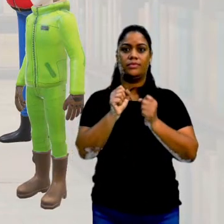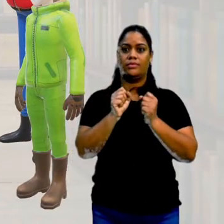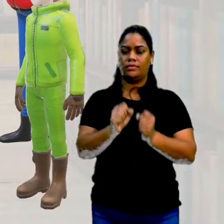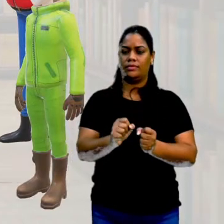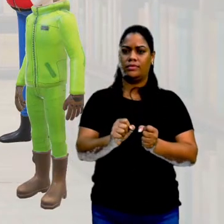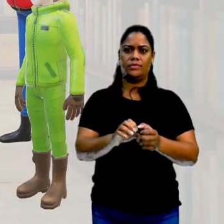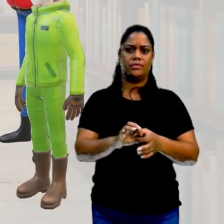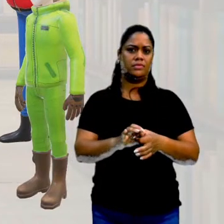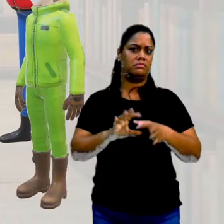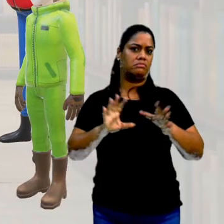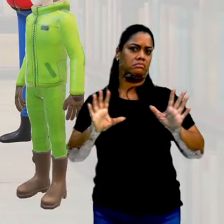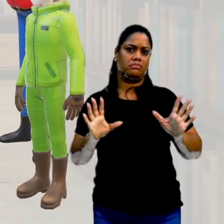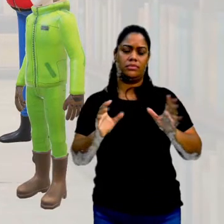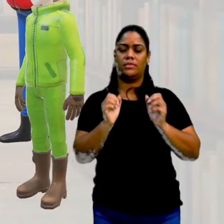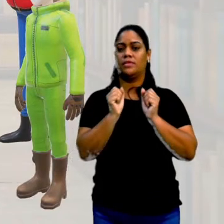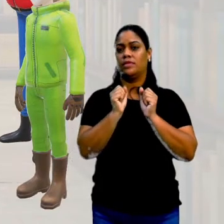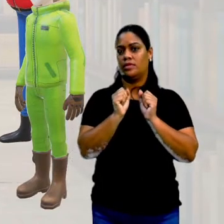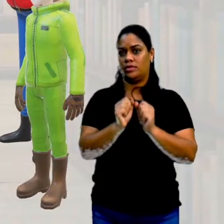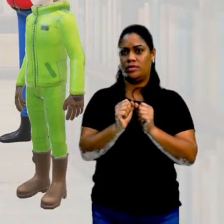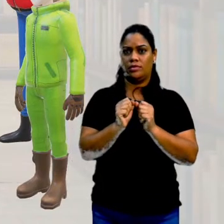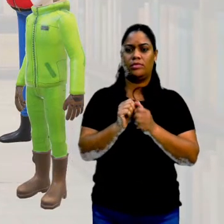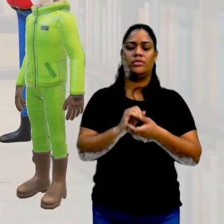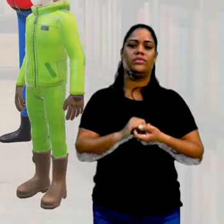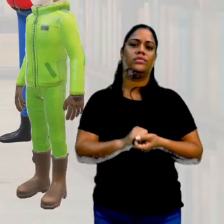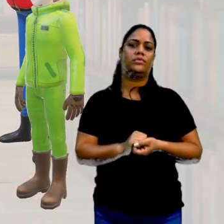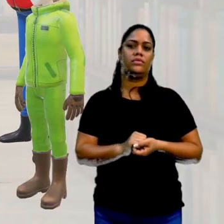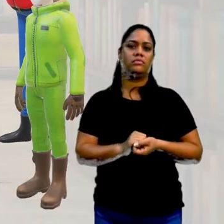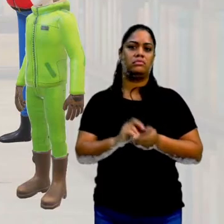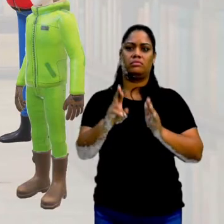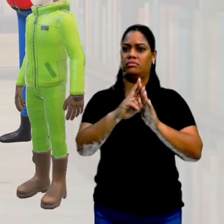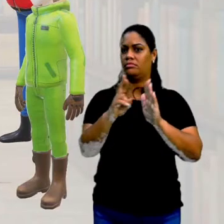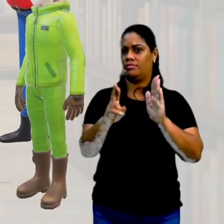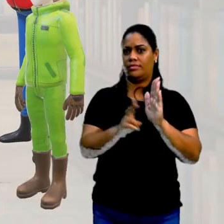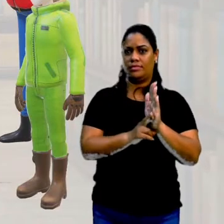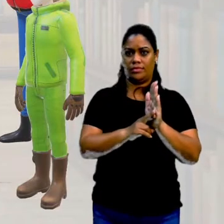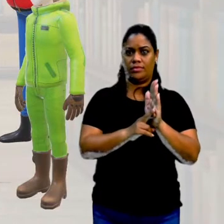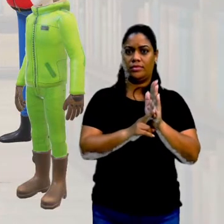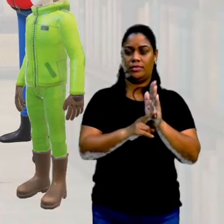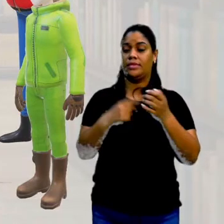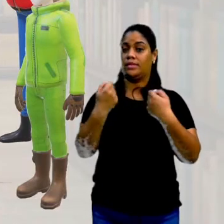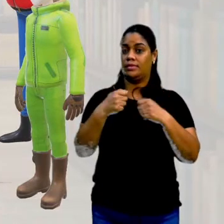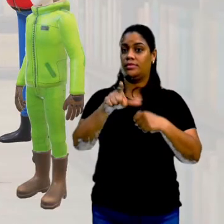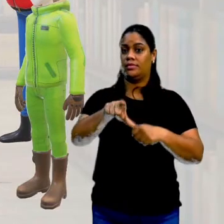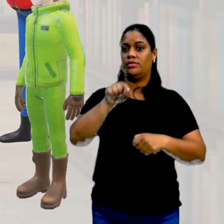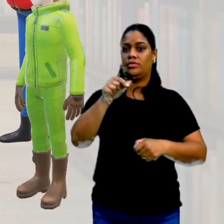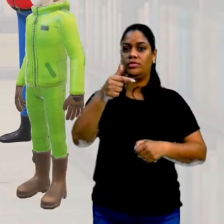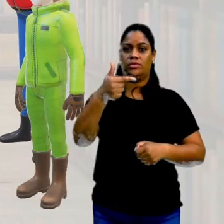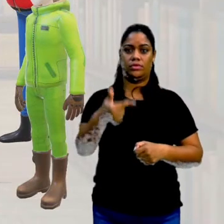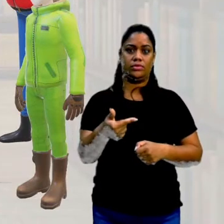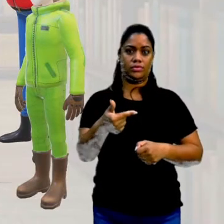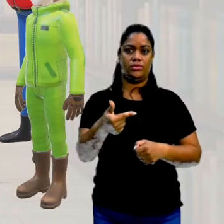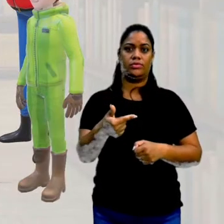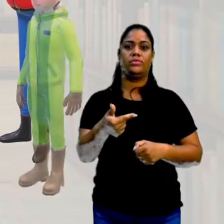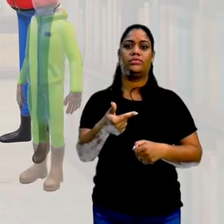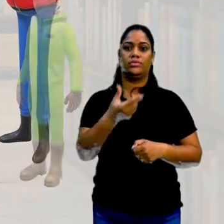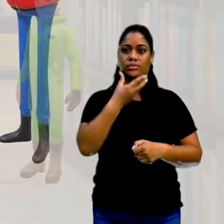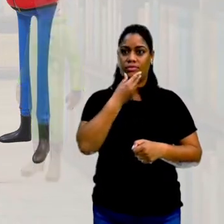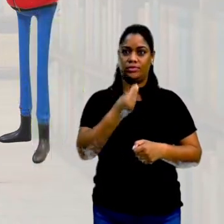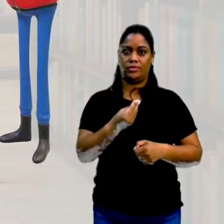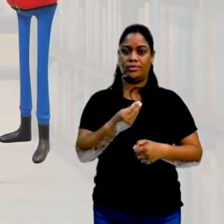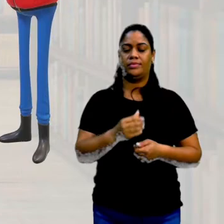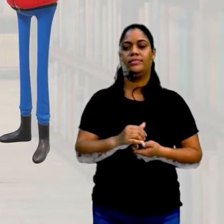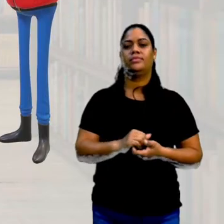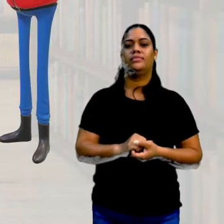aleatoriamente, pode ser através de uma determinada ordem, escolher dois daqui. Escolher dois da ponta. E aqui,